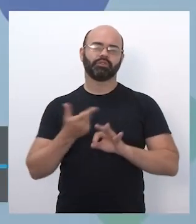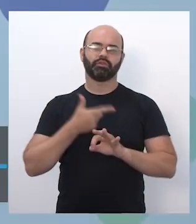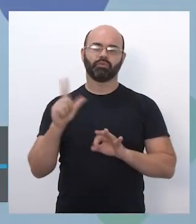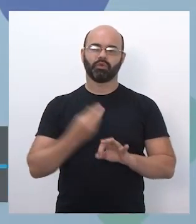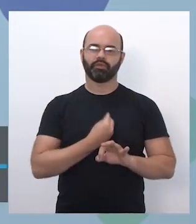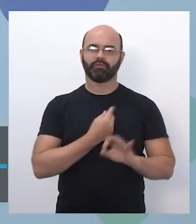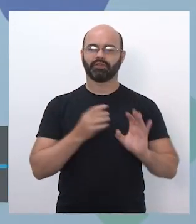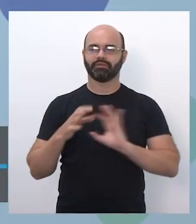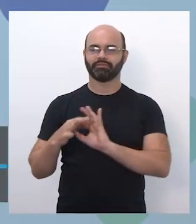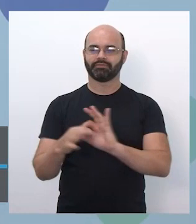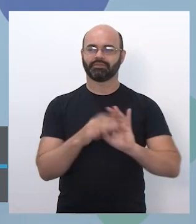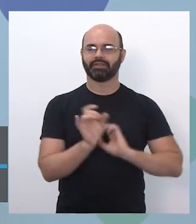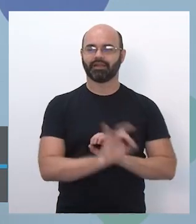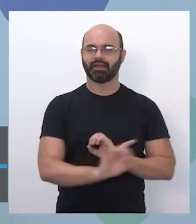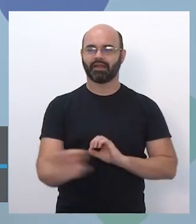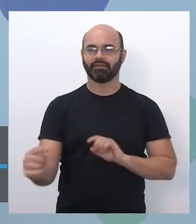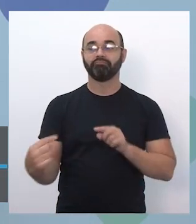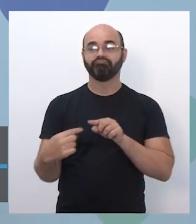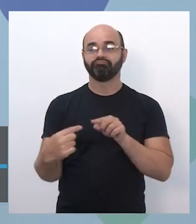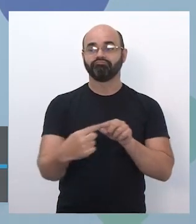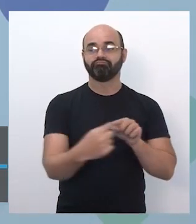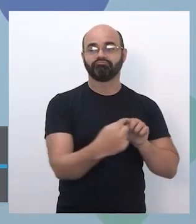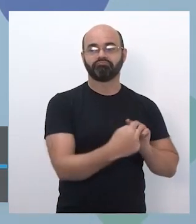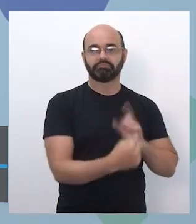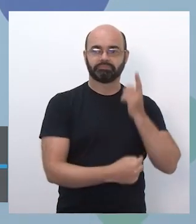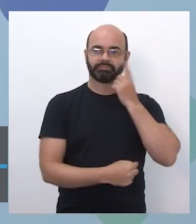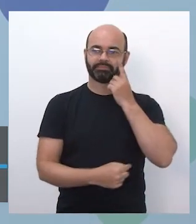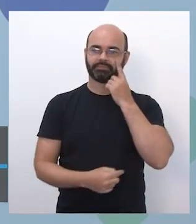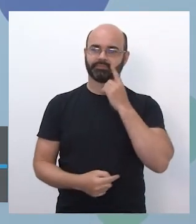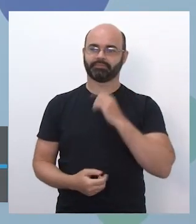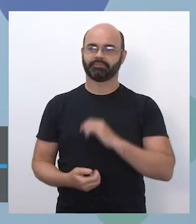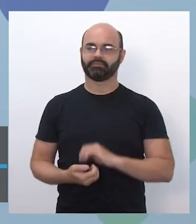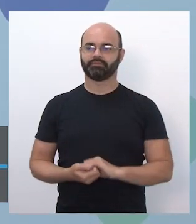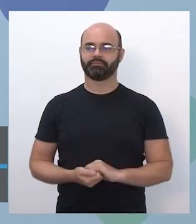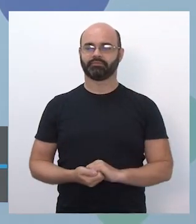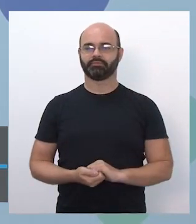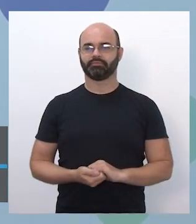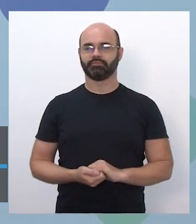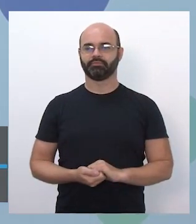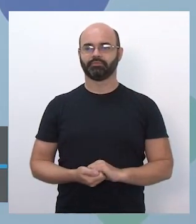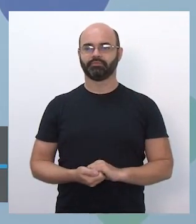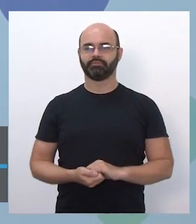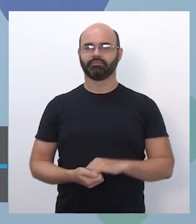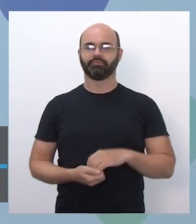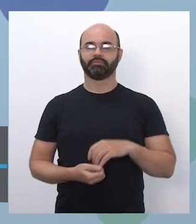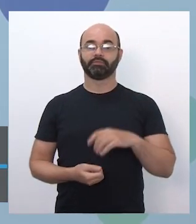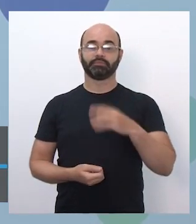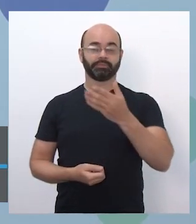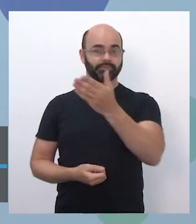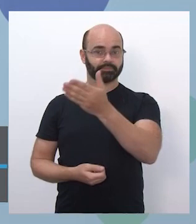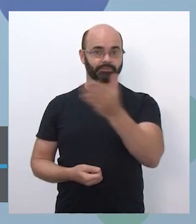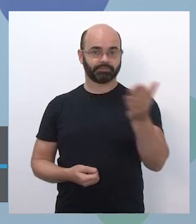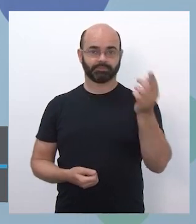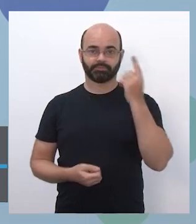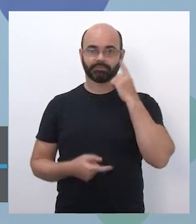vida. Uma coisa que eu queria destacar aqui, professores e professoras, é que nós também vamos contar muito